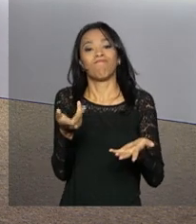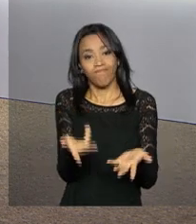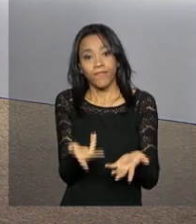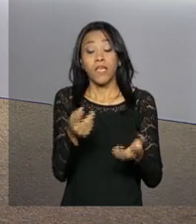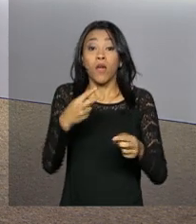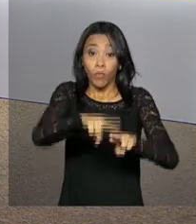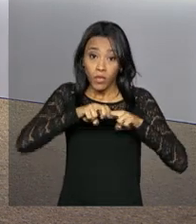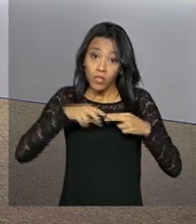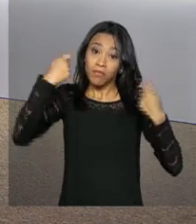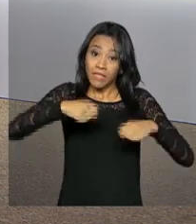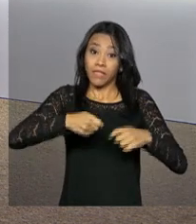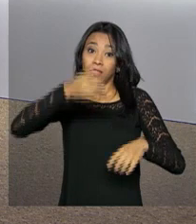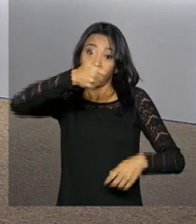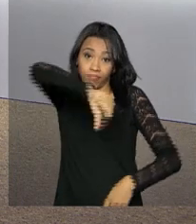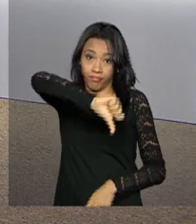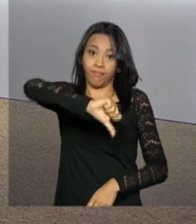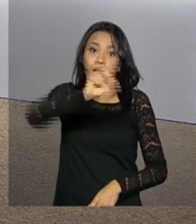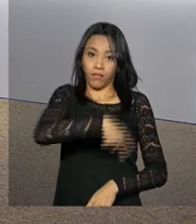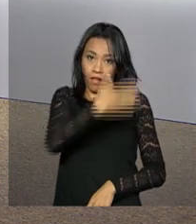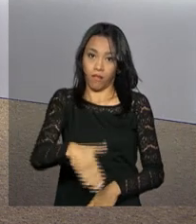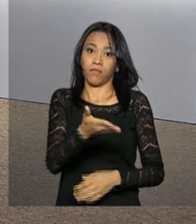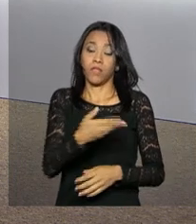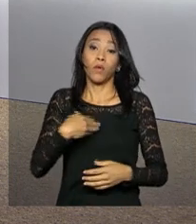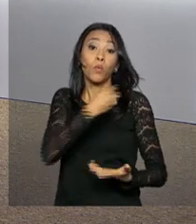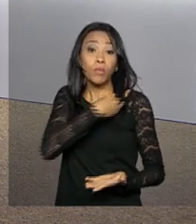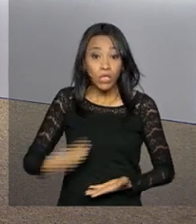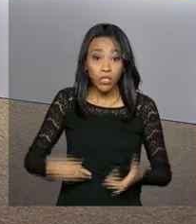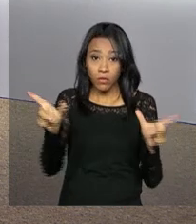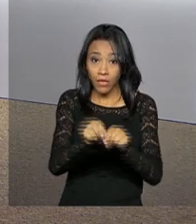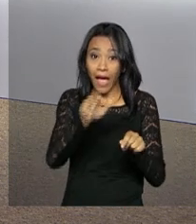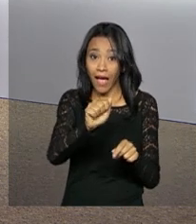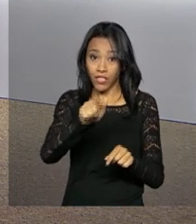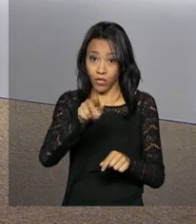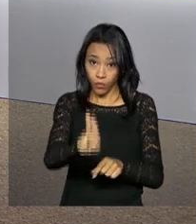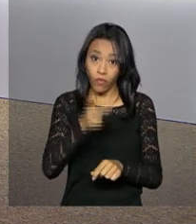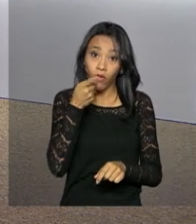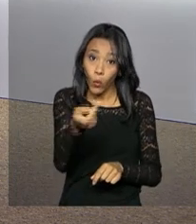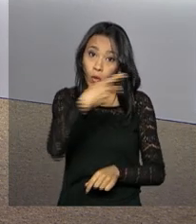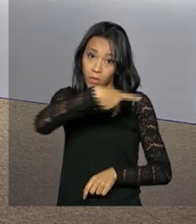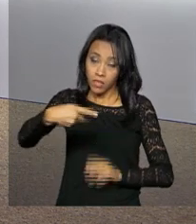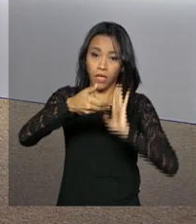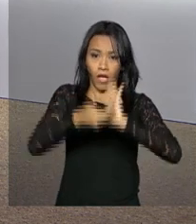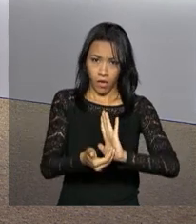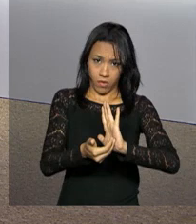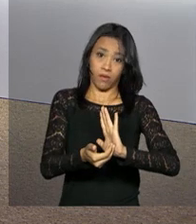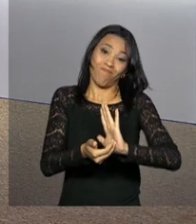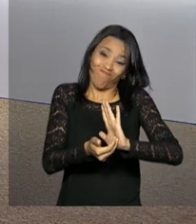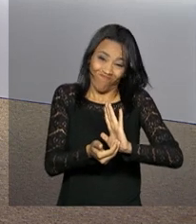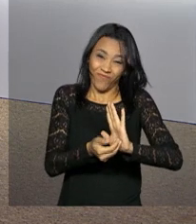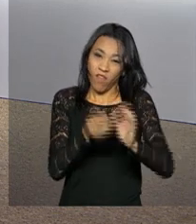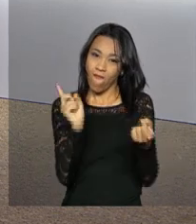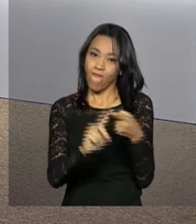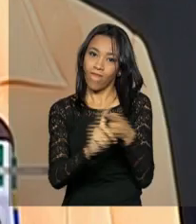e, portanto, deve ser anulado. O ministro da AGU lembrou também que o presidente da Câmara, Eduardo Cunha, agiu por